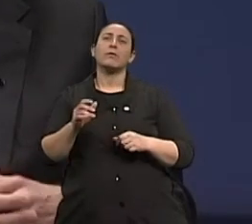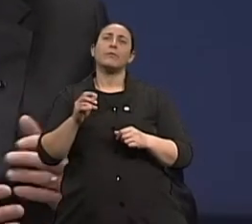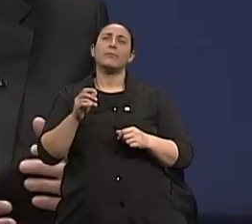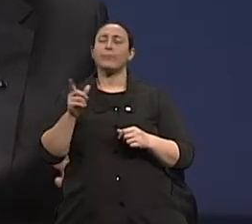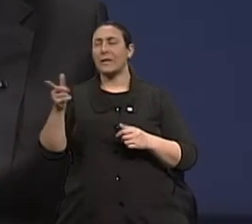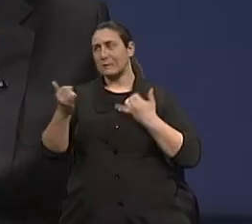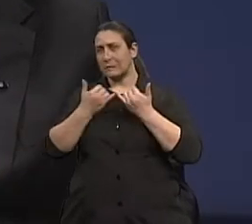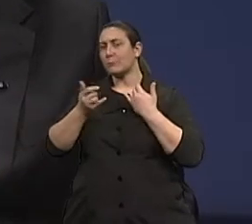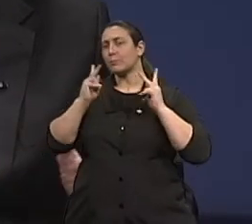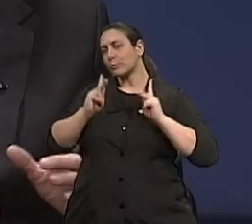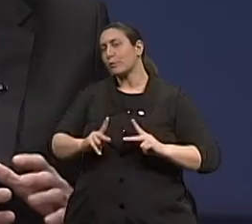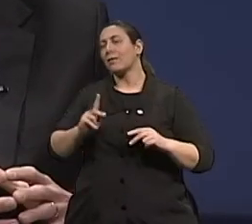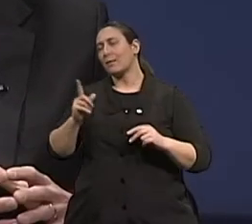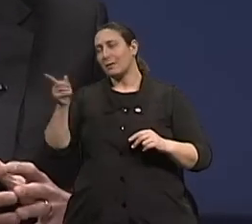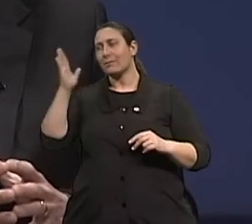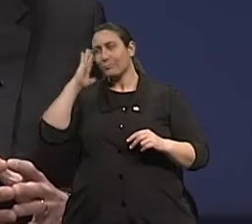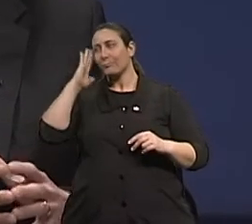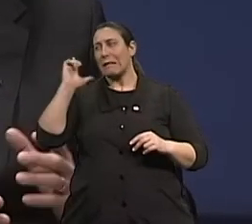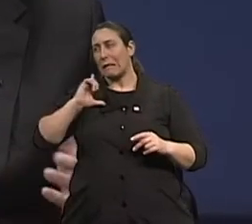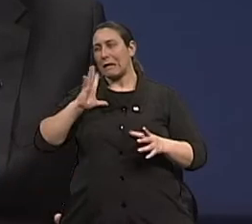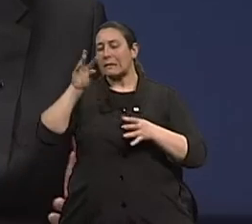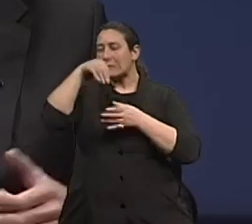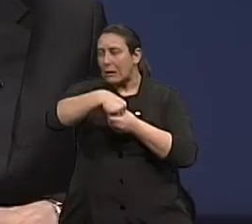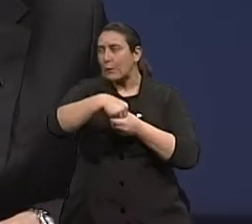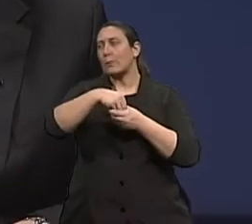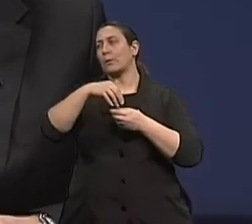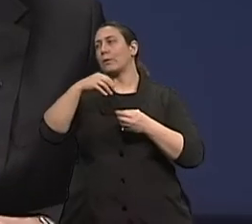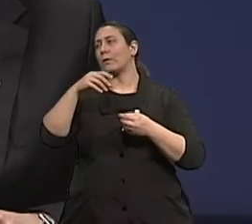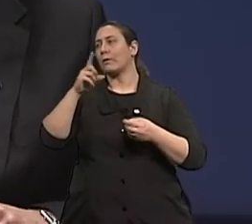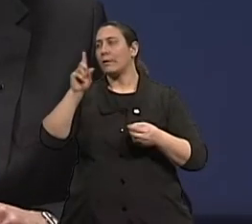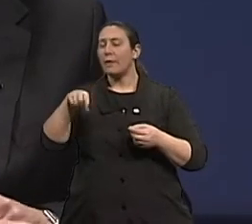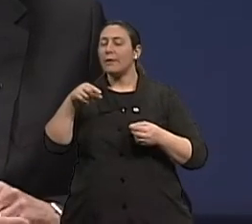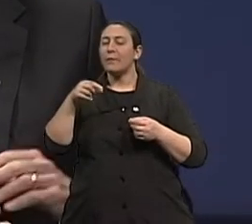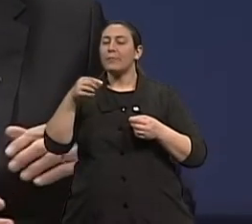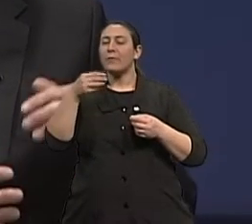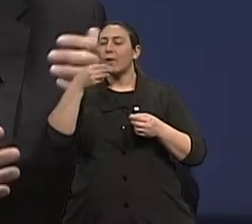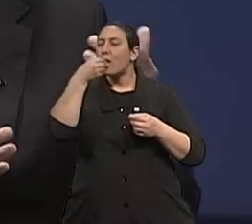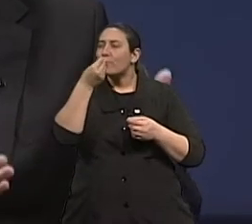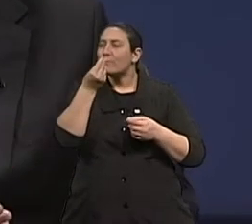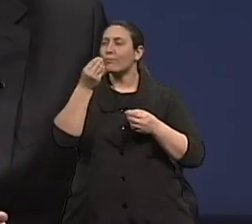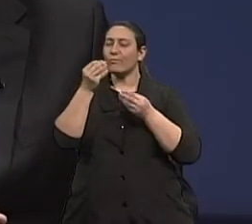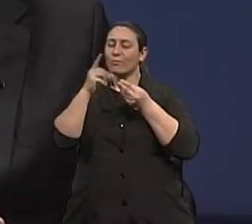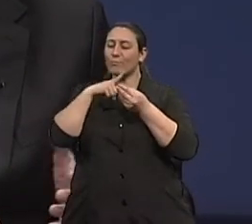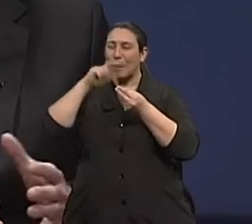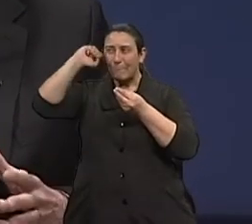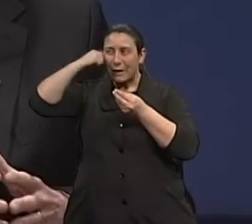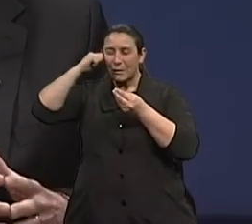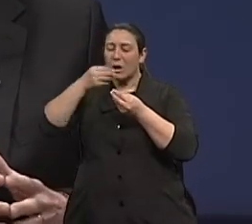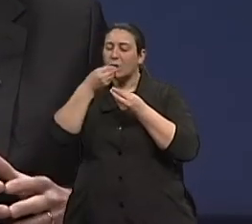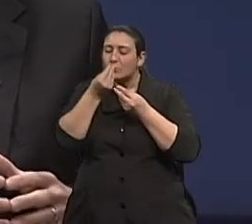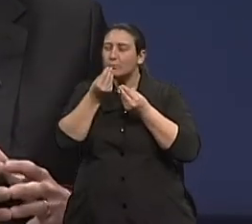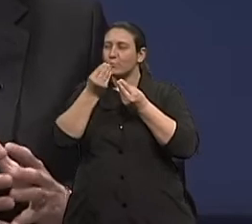em função daquela substância que a gente sabe que existe na casca da uva preta, chamada resveratrol, que a gente sabe que tem propriedades